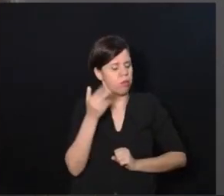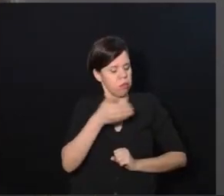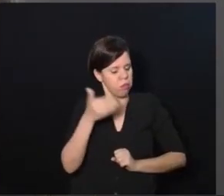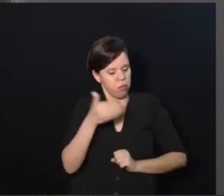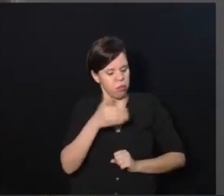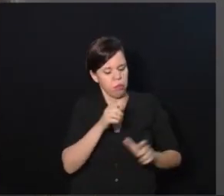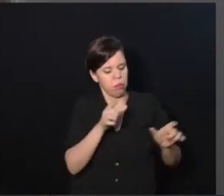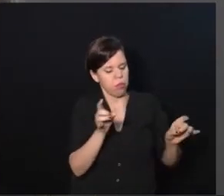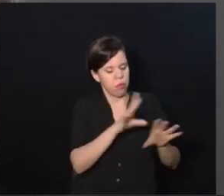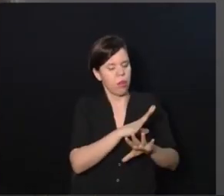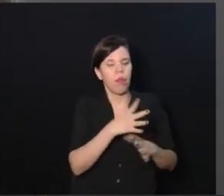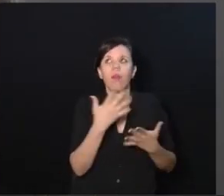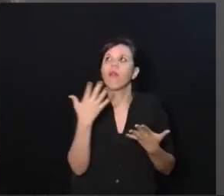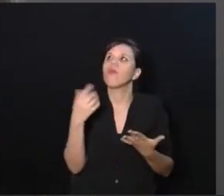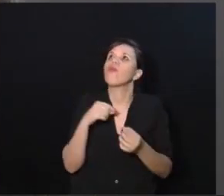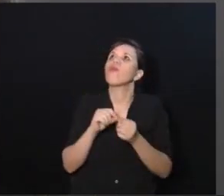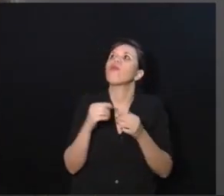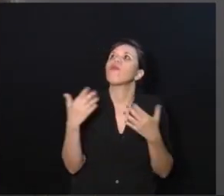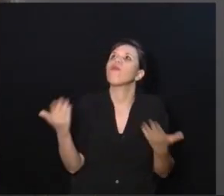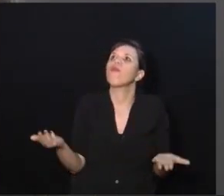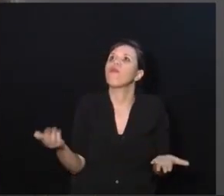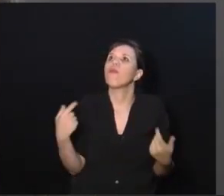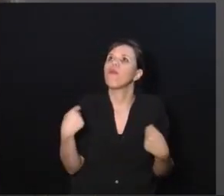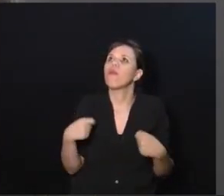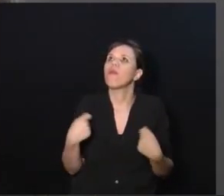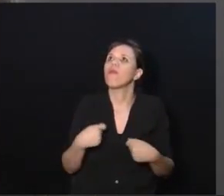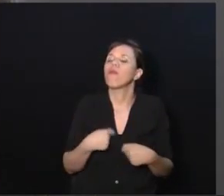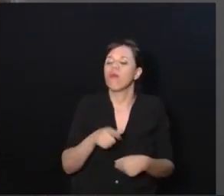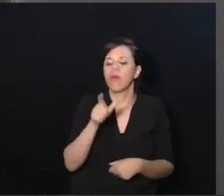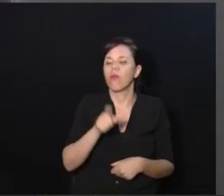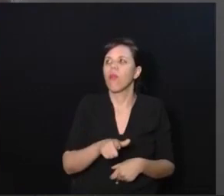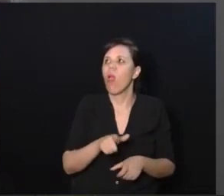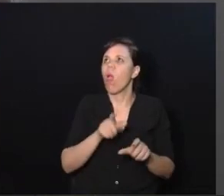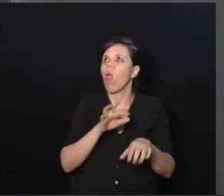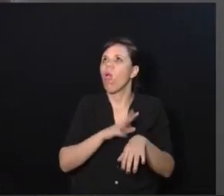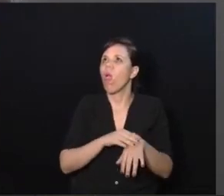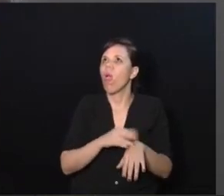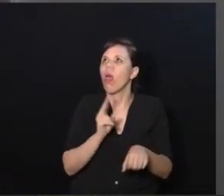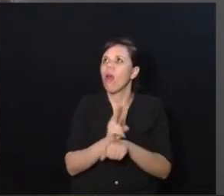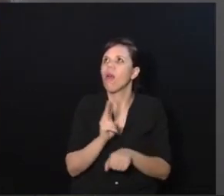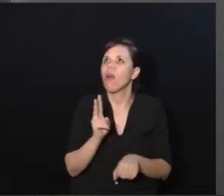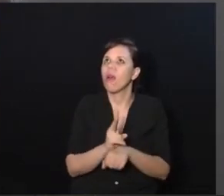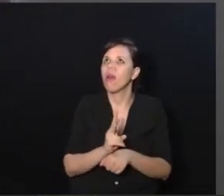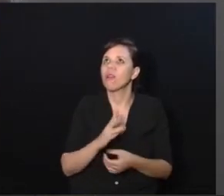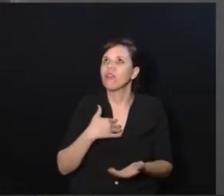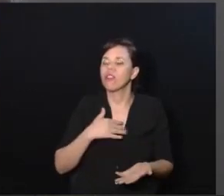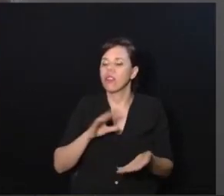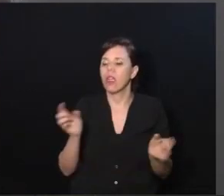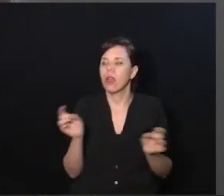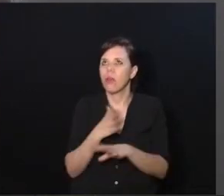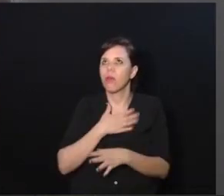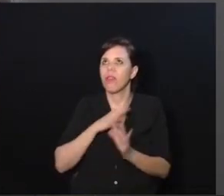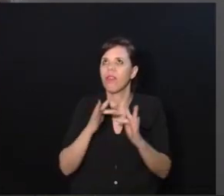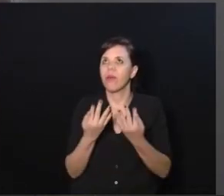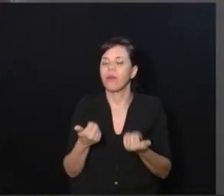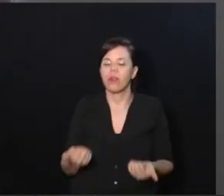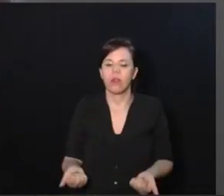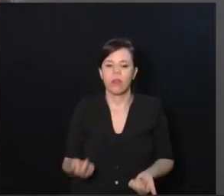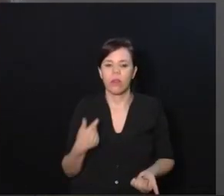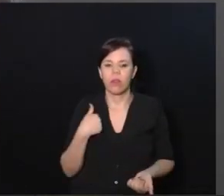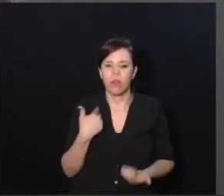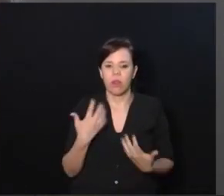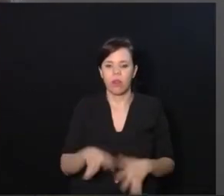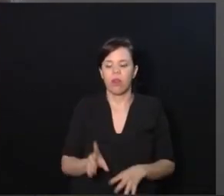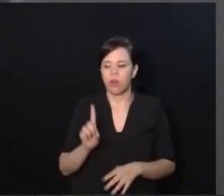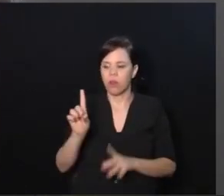acabar, ó meu Deus, o que eu vou fazer? Eu preciso de um doente para cuidar porque eu já destruí a minha família inteira mesmo. Então eu não quero que o